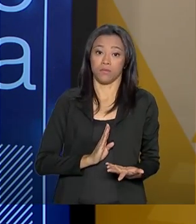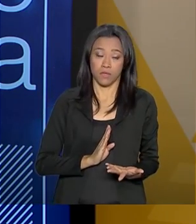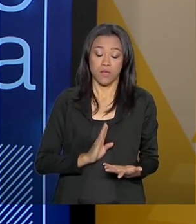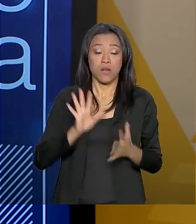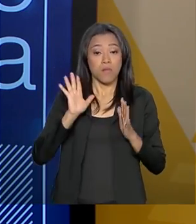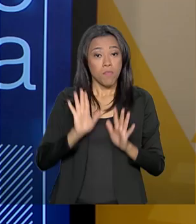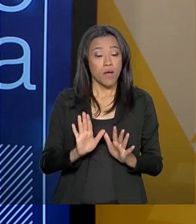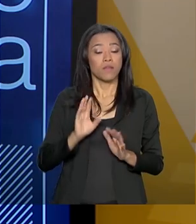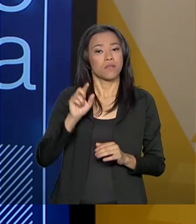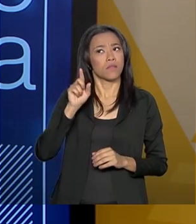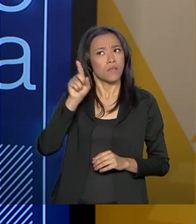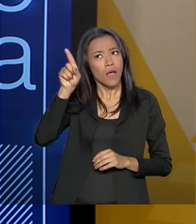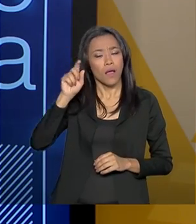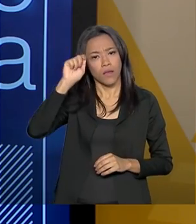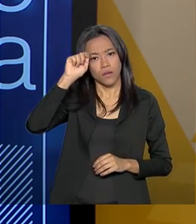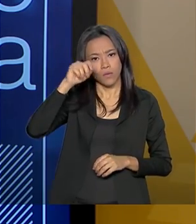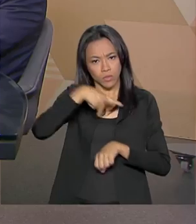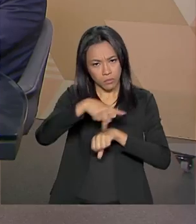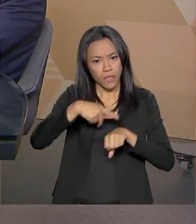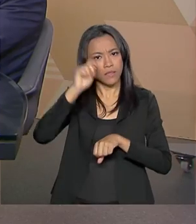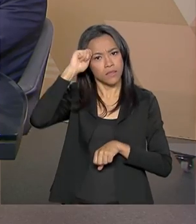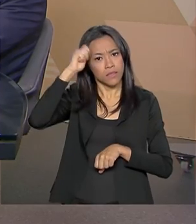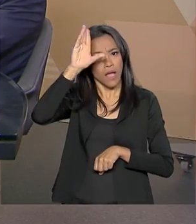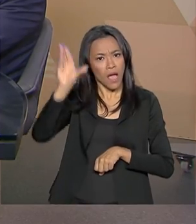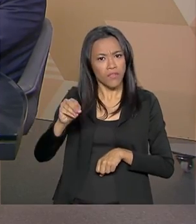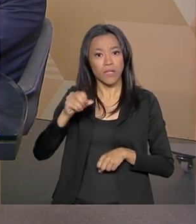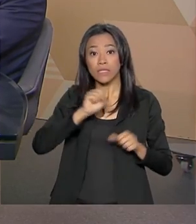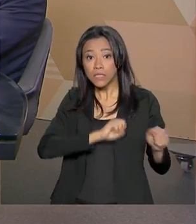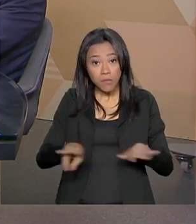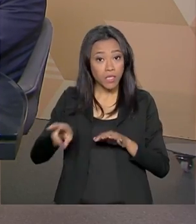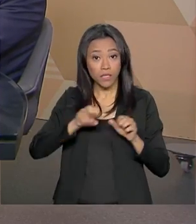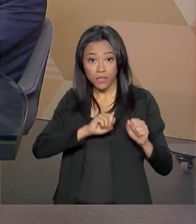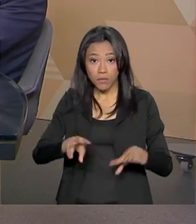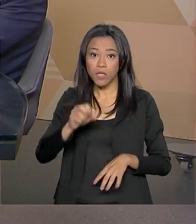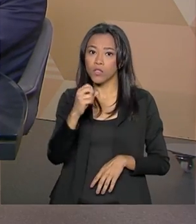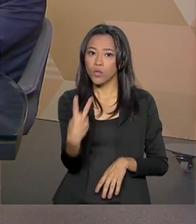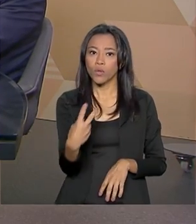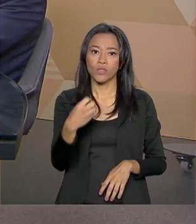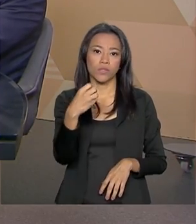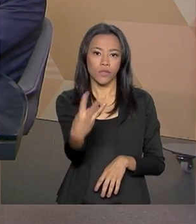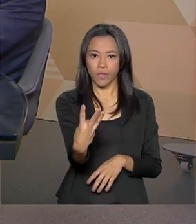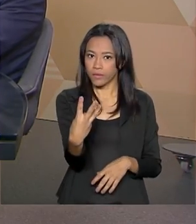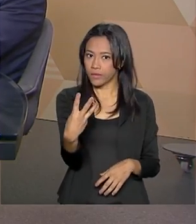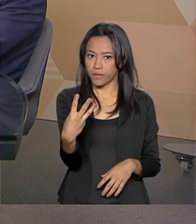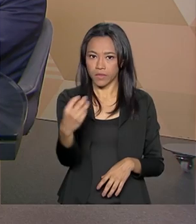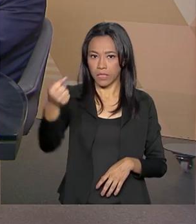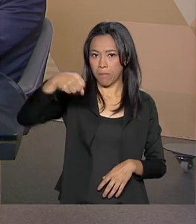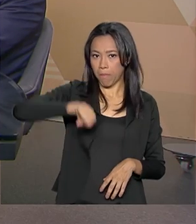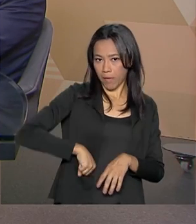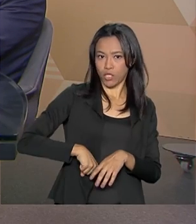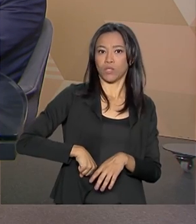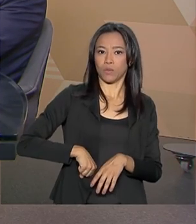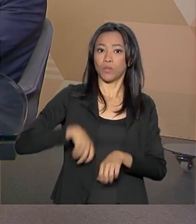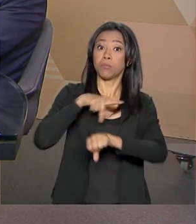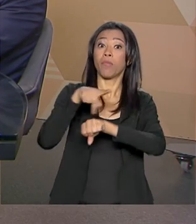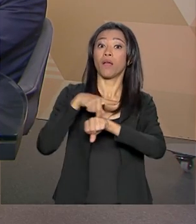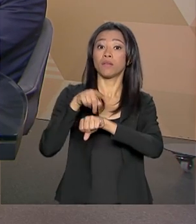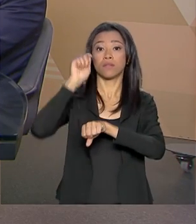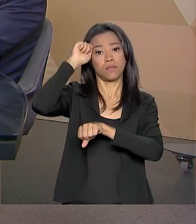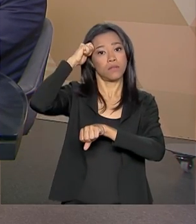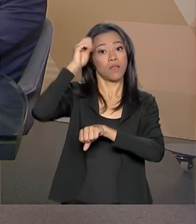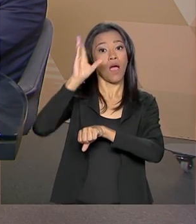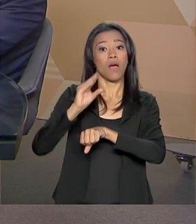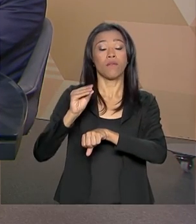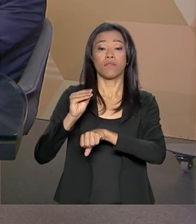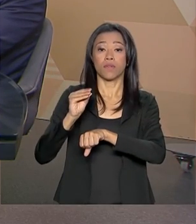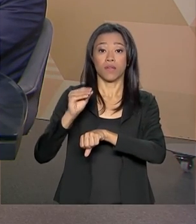cada semana aqui em Brasília, eu recebo visita de dois, três embaixadores de países africanos, principalmente, que